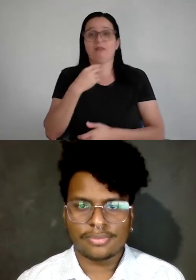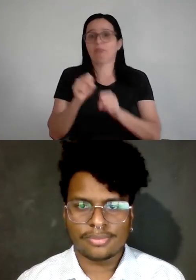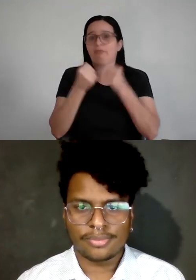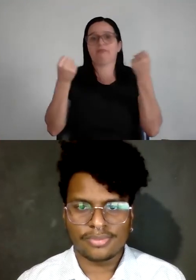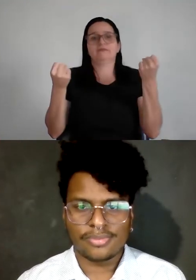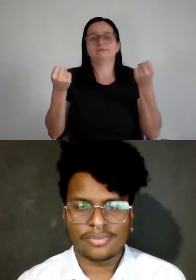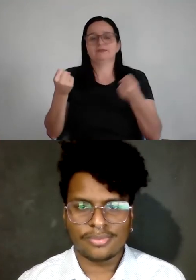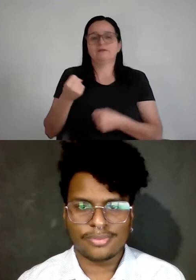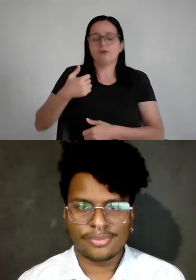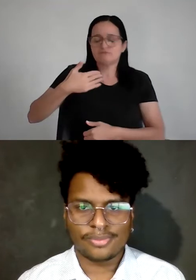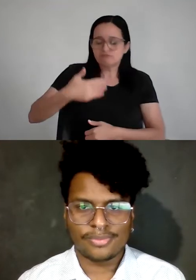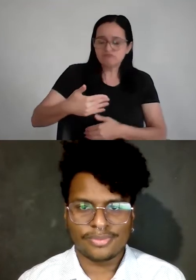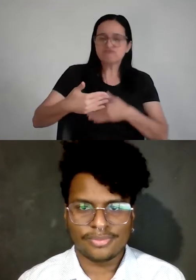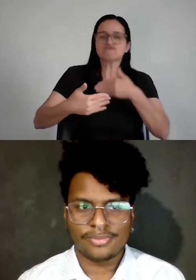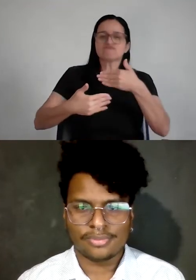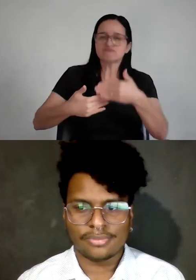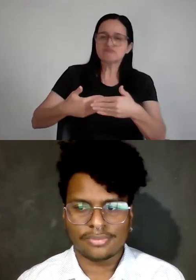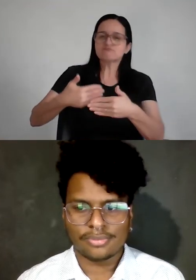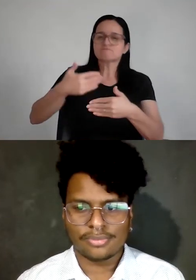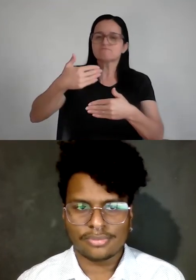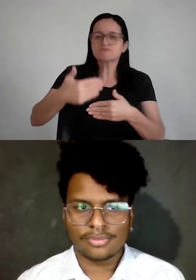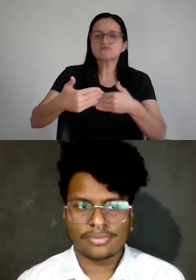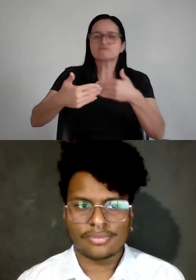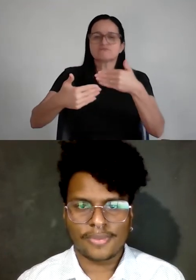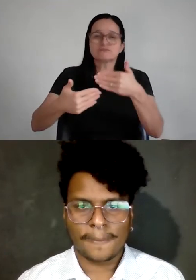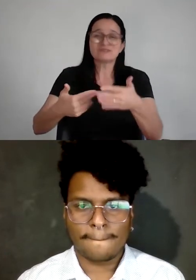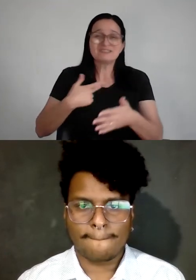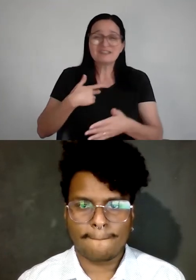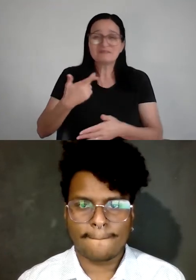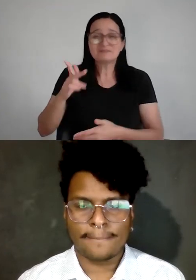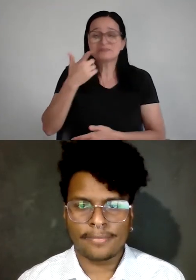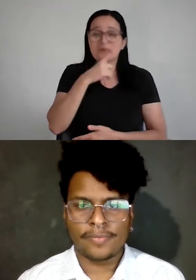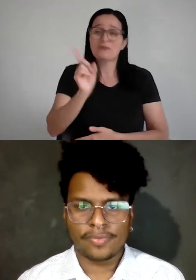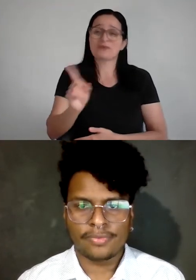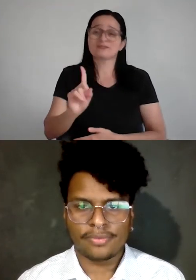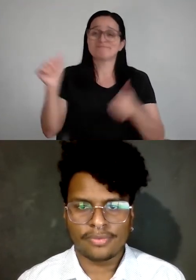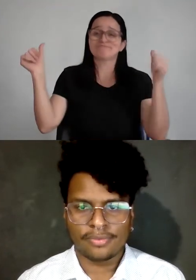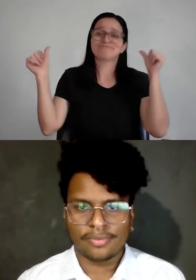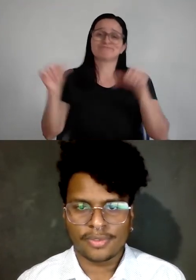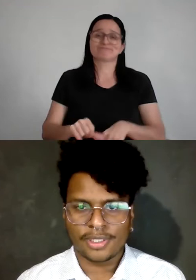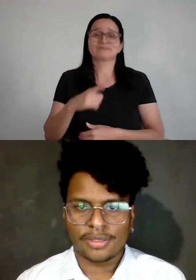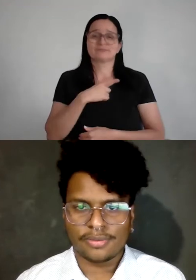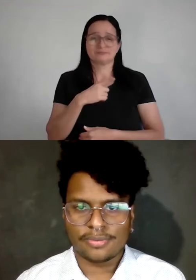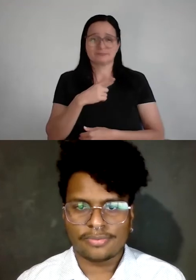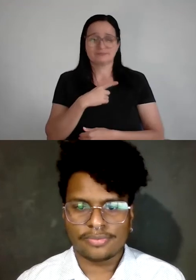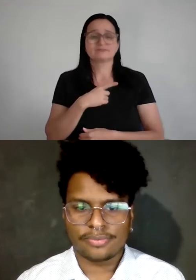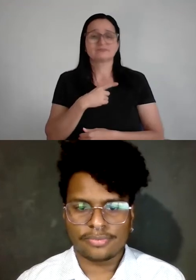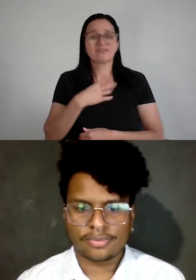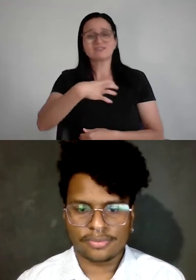para que eu vou me fazer uma coisa que eu sei que eu não vou conseguir, aí é auto sabotagem, isso é fraude, é você